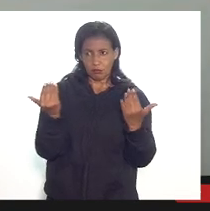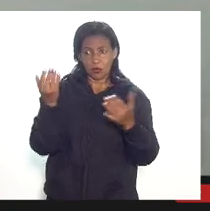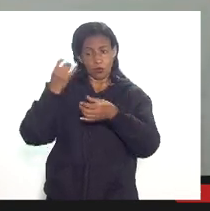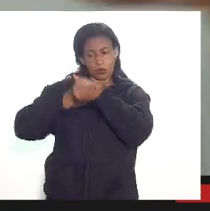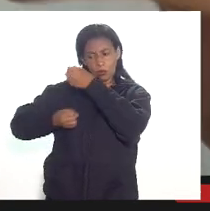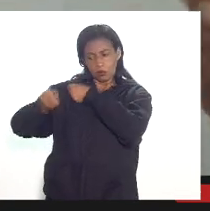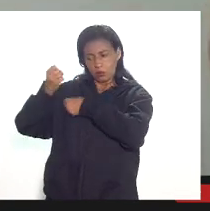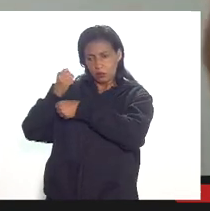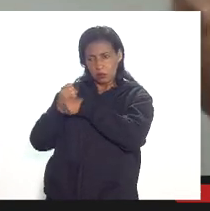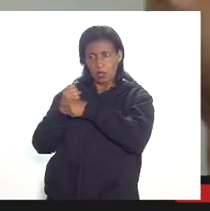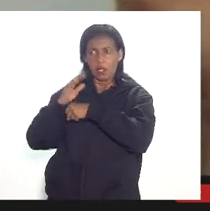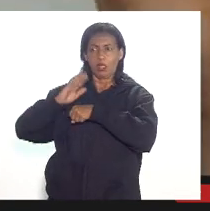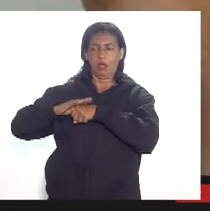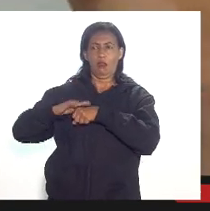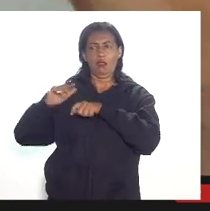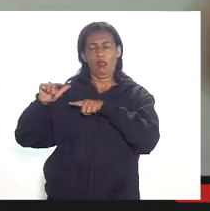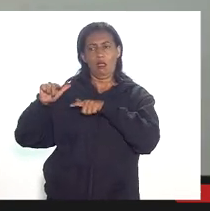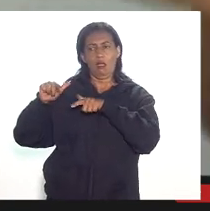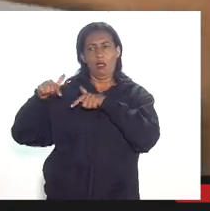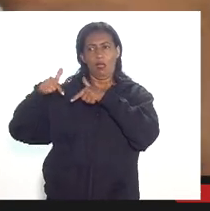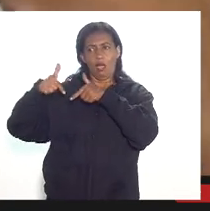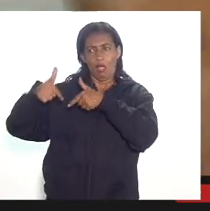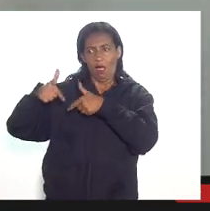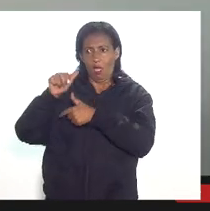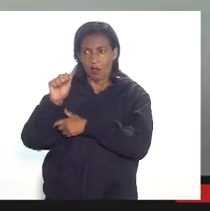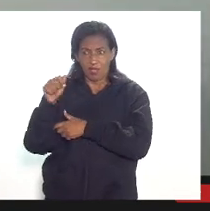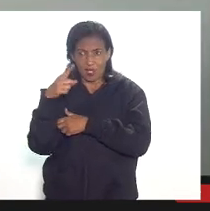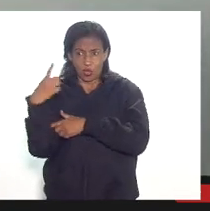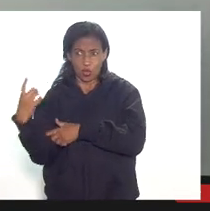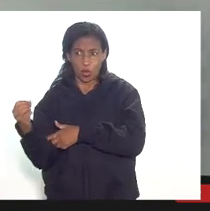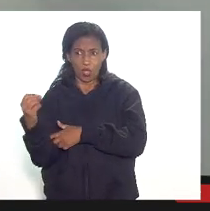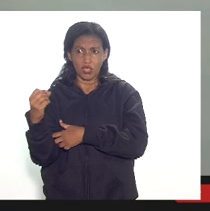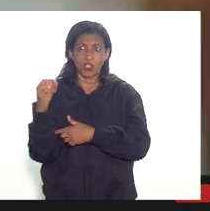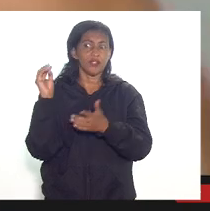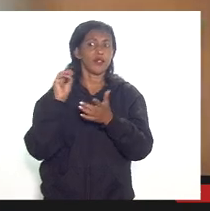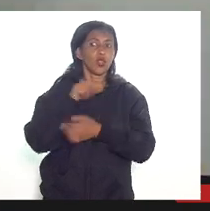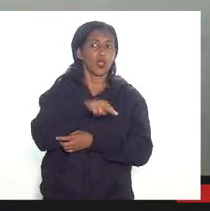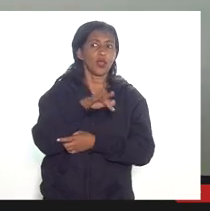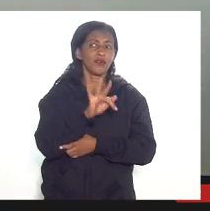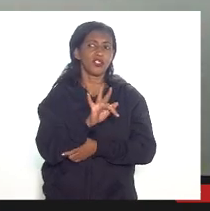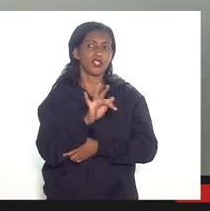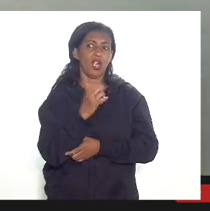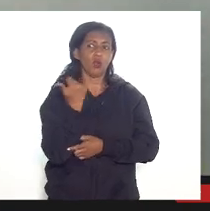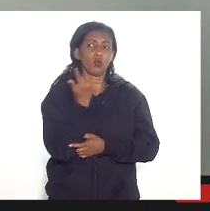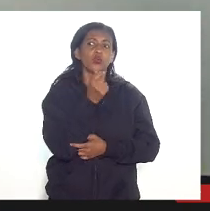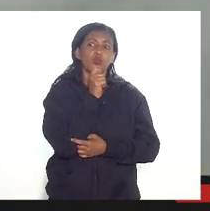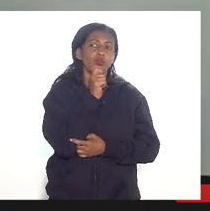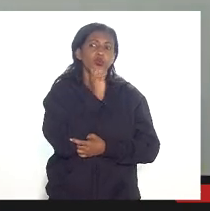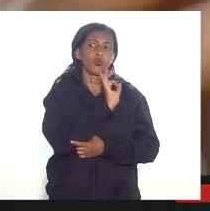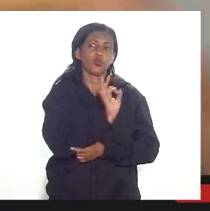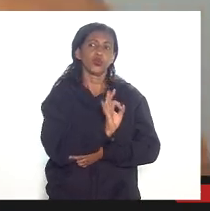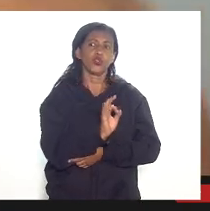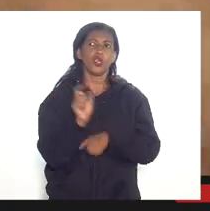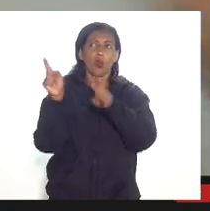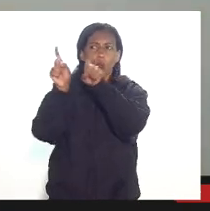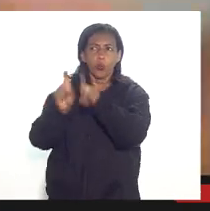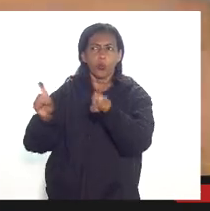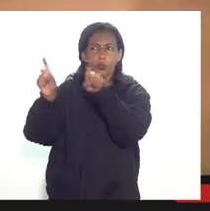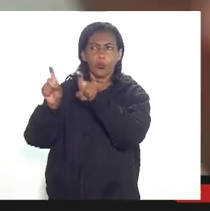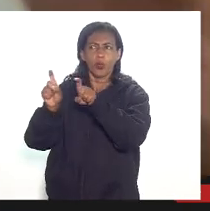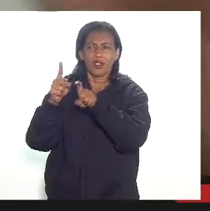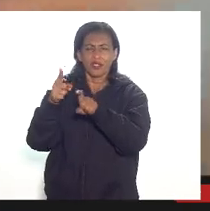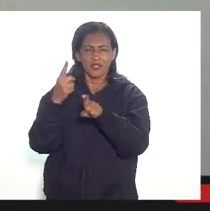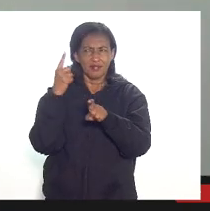passado as ações as operações ocorreram sem emissão de nota fiscal nunca seriam verificadas por um sistema nós tivemos que ver